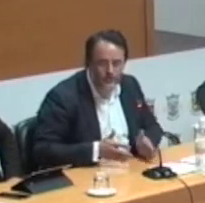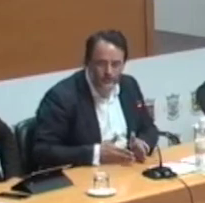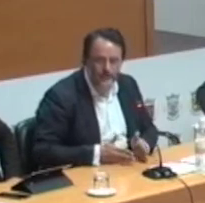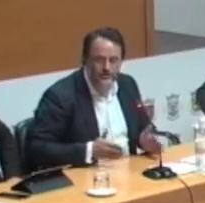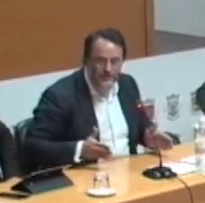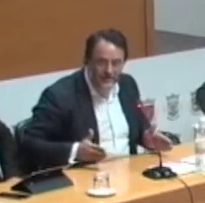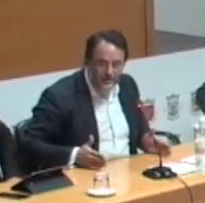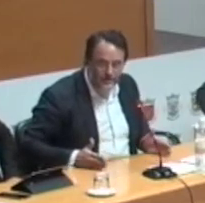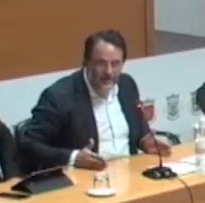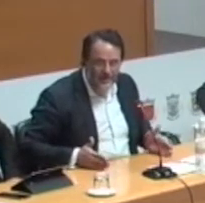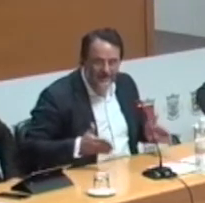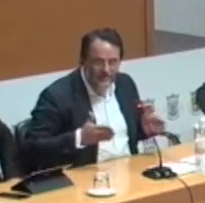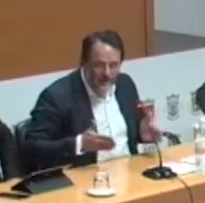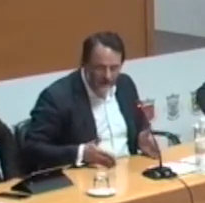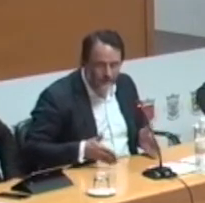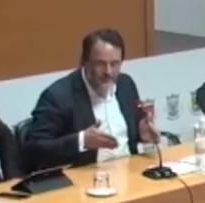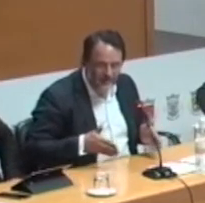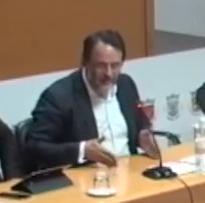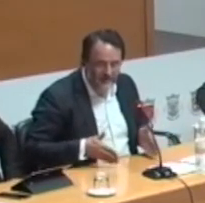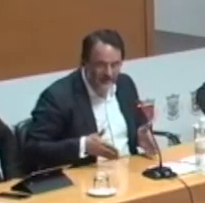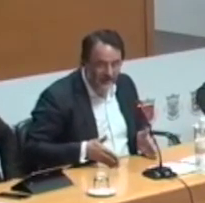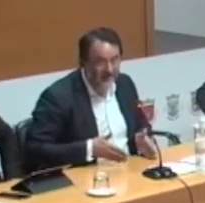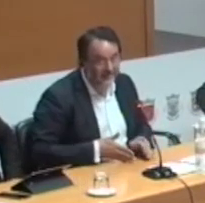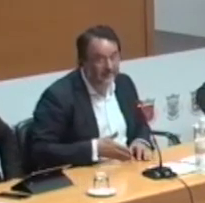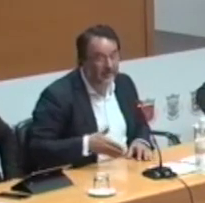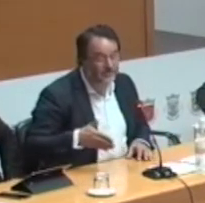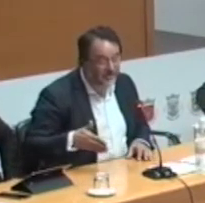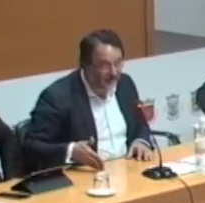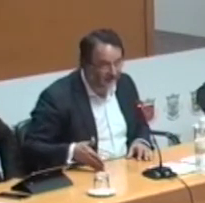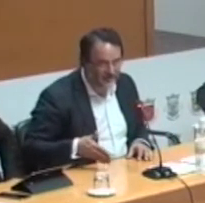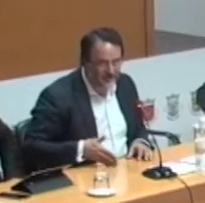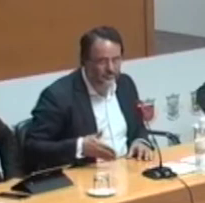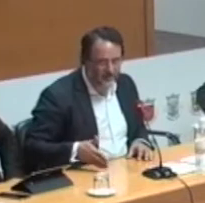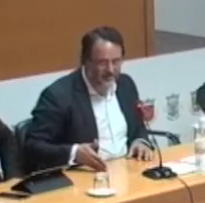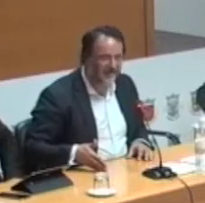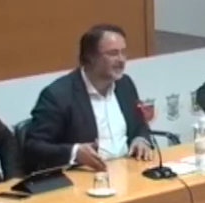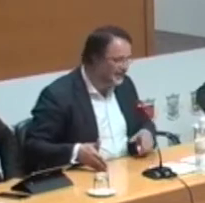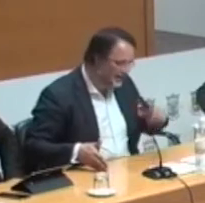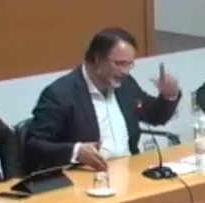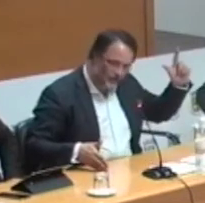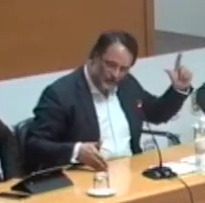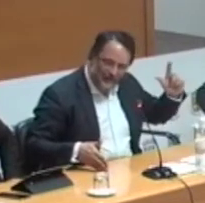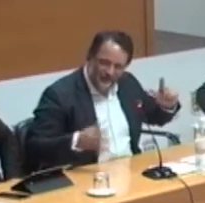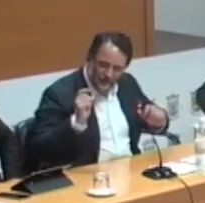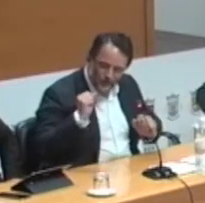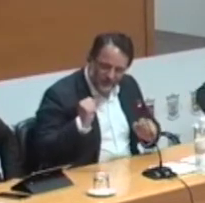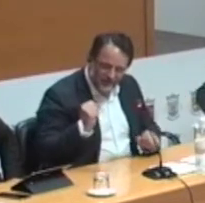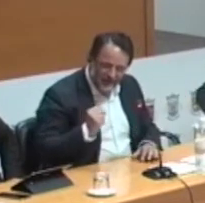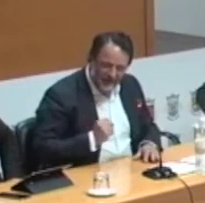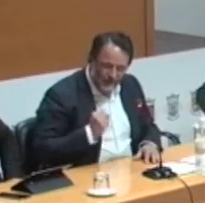próximos e os modelos que conhecemos de melhor funcionamento da autarquia de melhores níveis de resposta nos